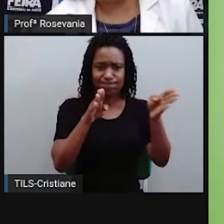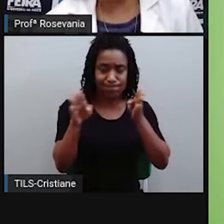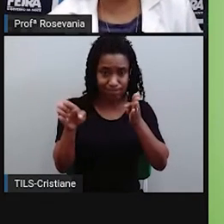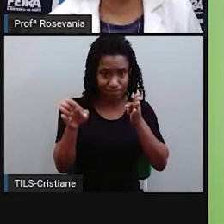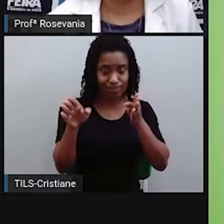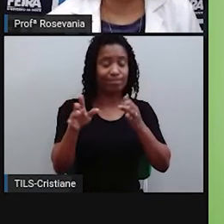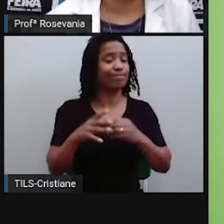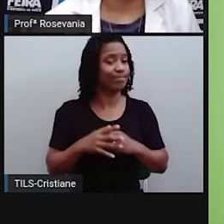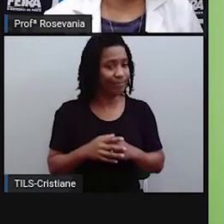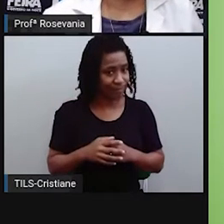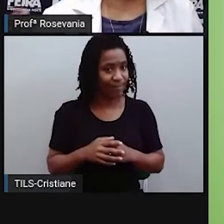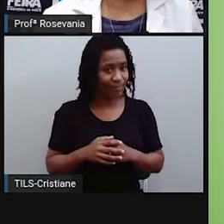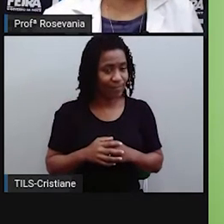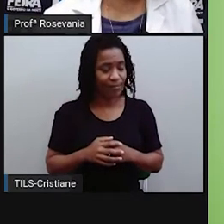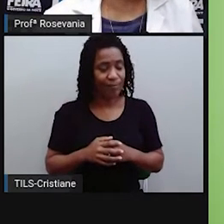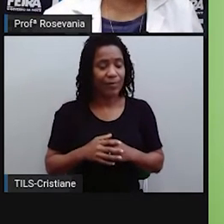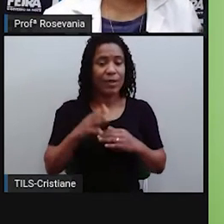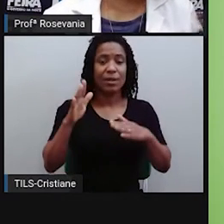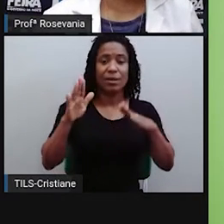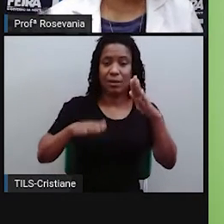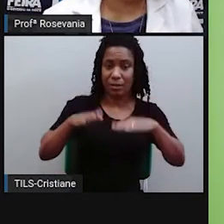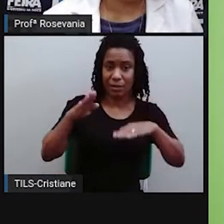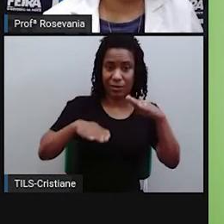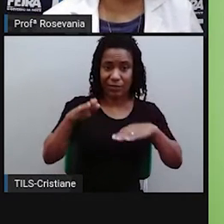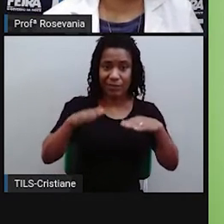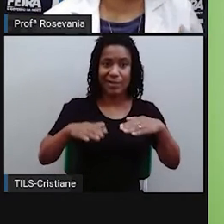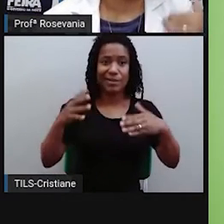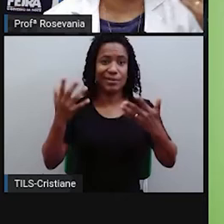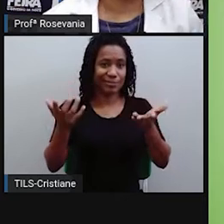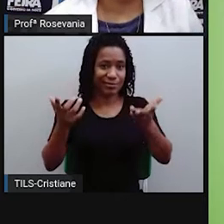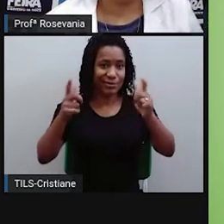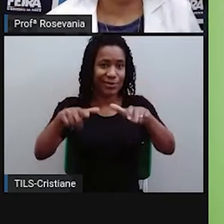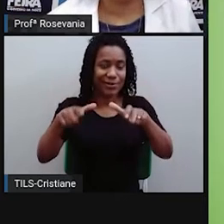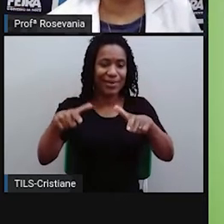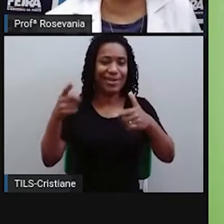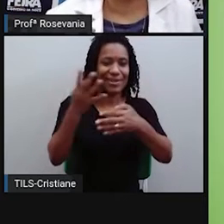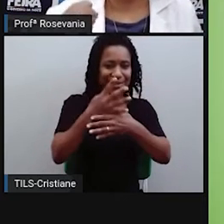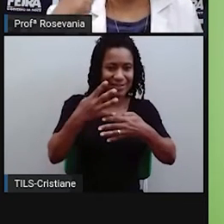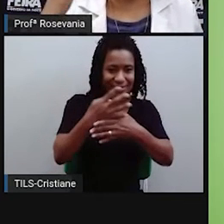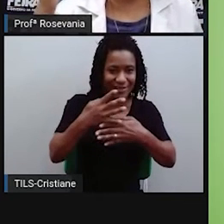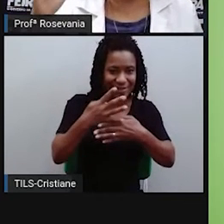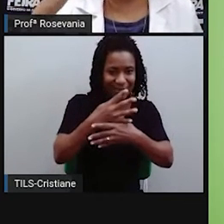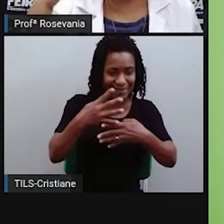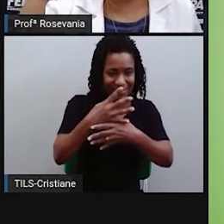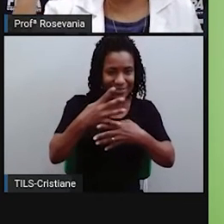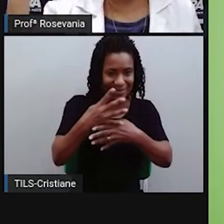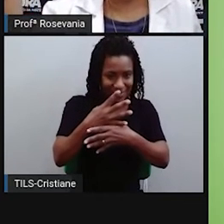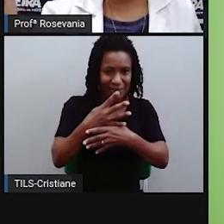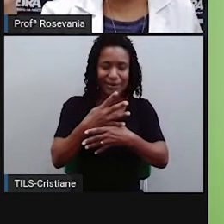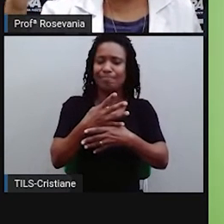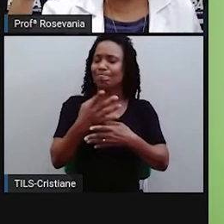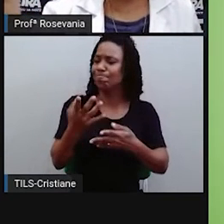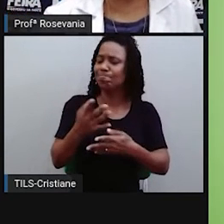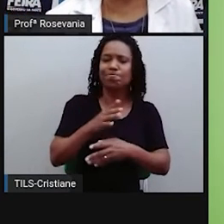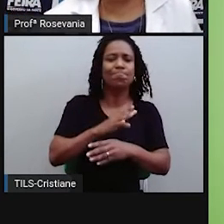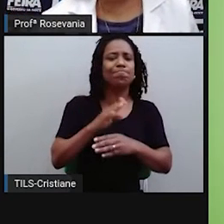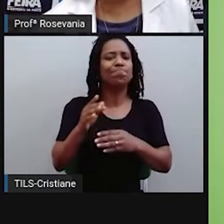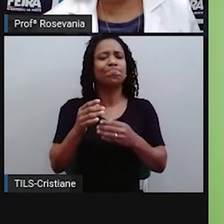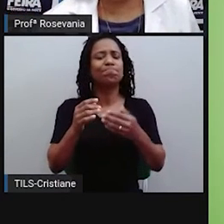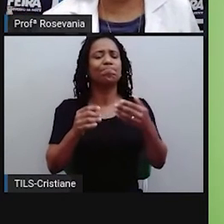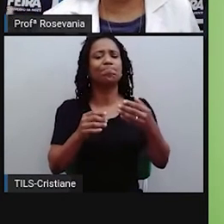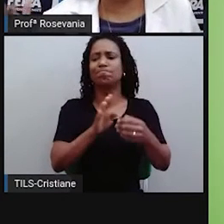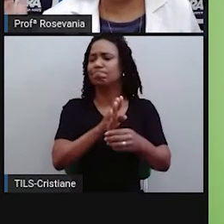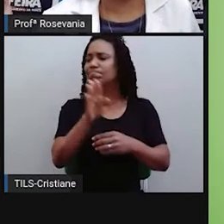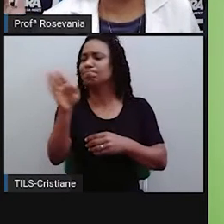a gente está numa cidade, que a gente se perde, não sabe que rua vai, ou que rua fica a um